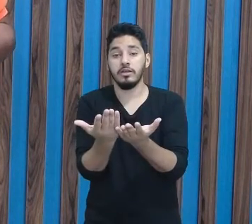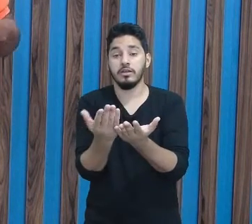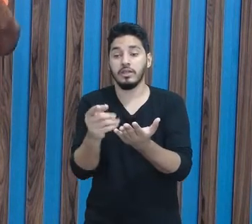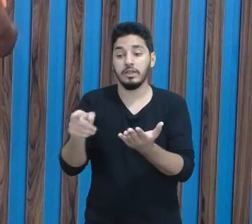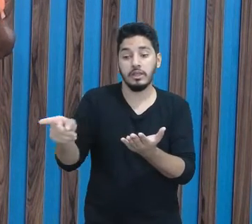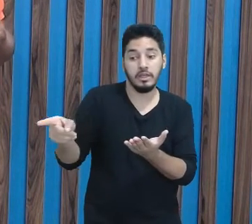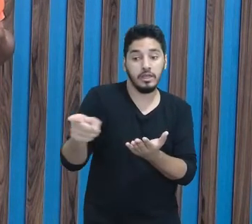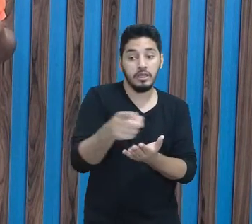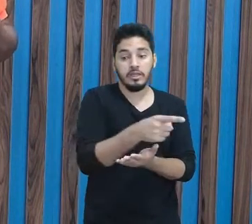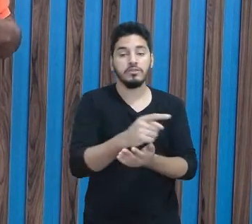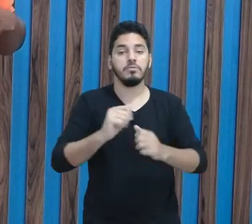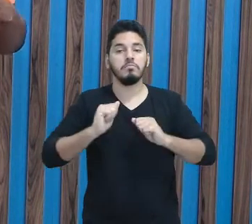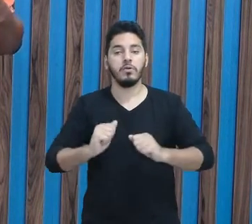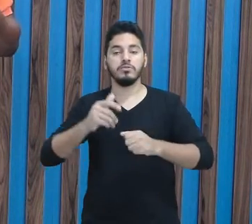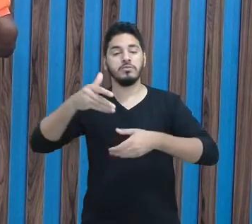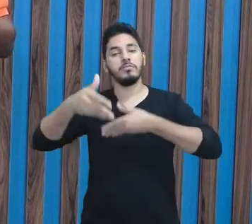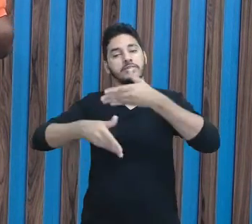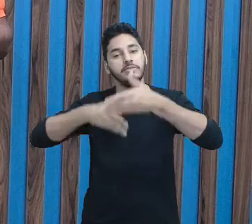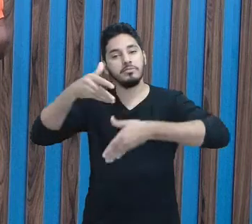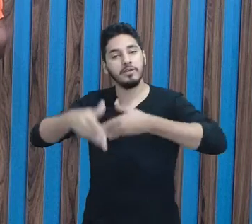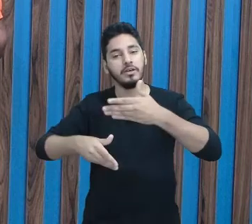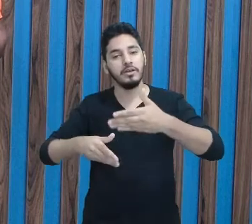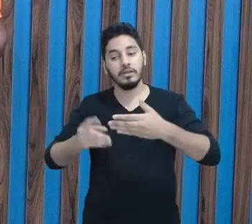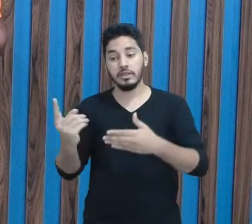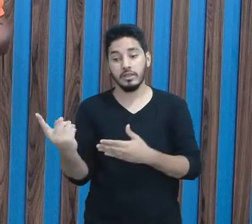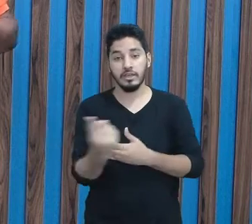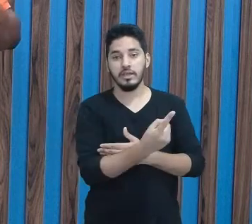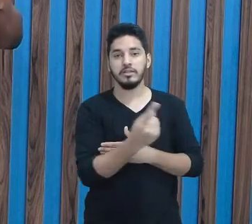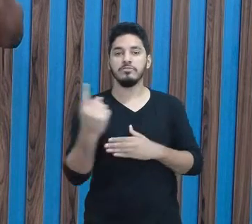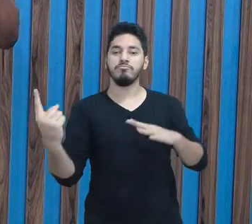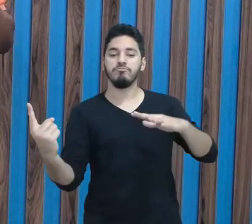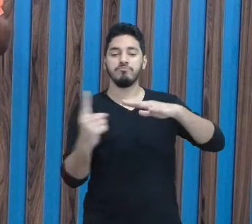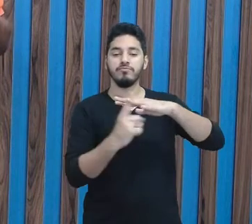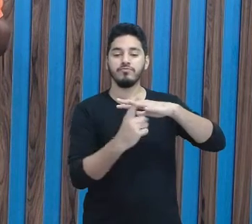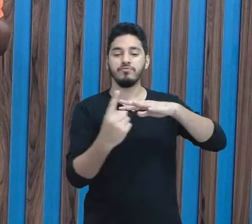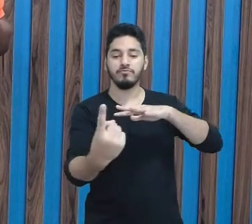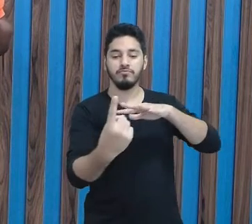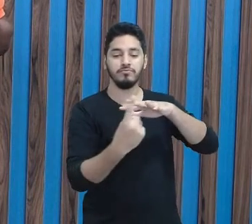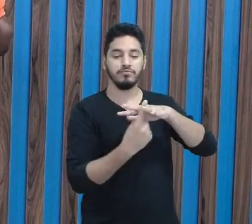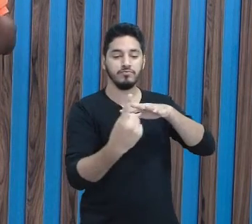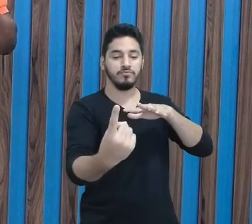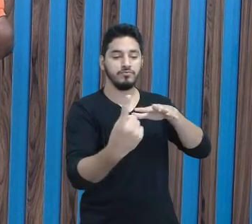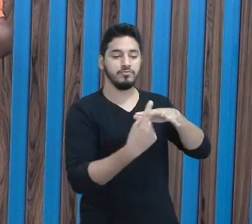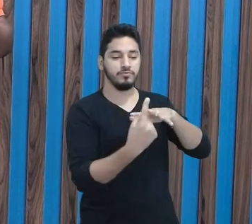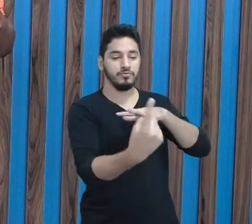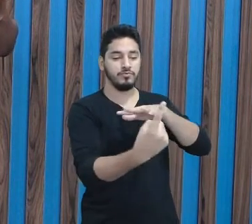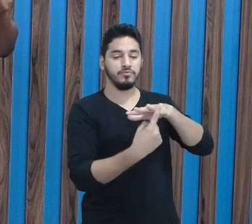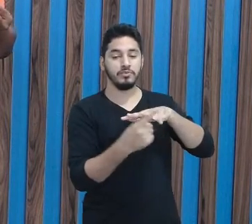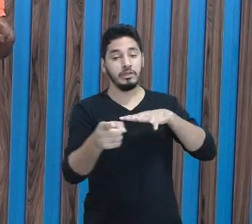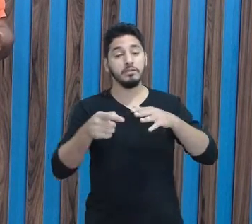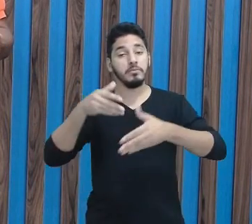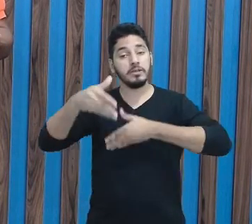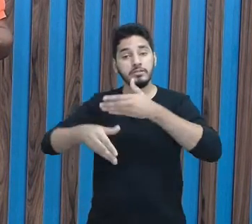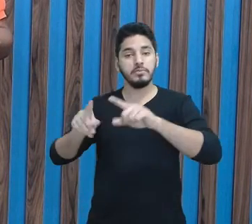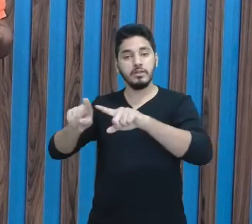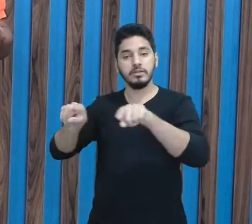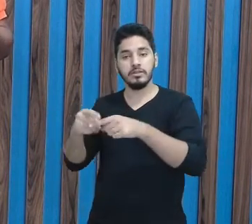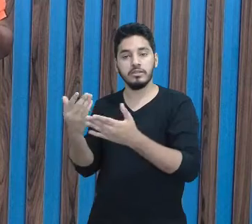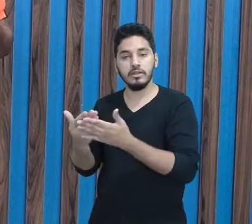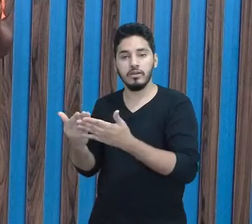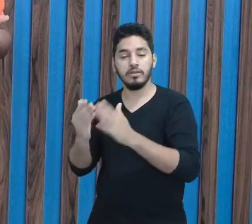possam participar, estejam inseridos, de fato, que façam parte da sua sala de aula, da sua escola.